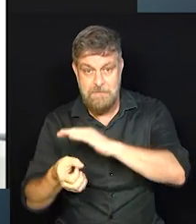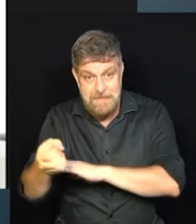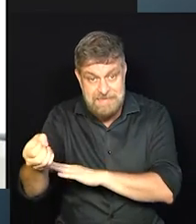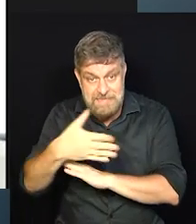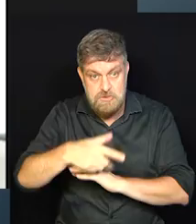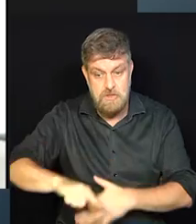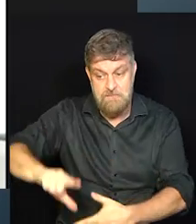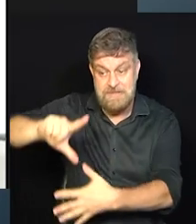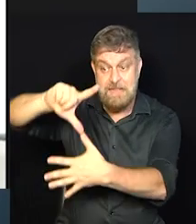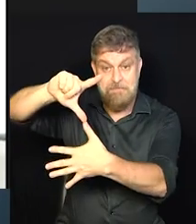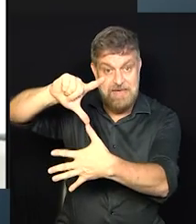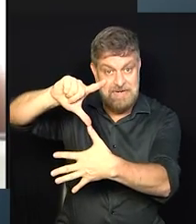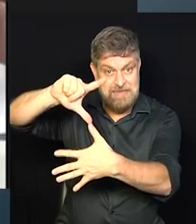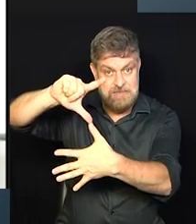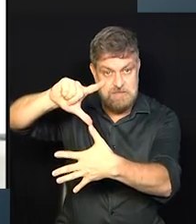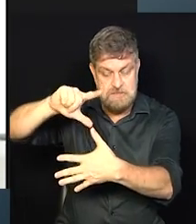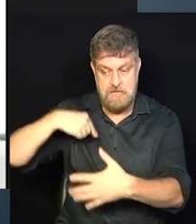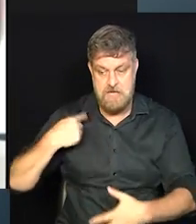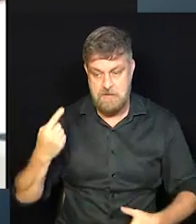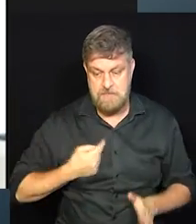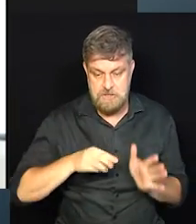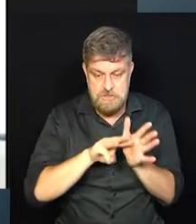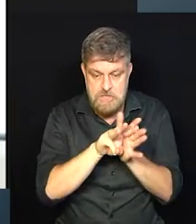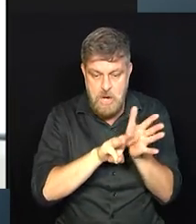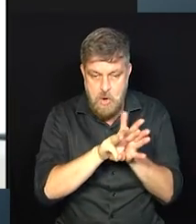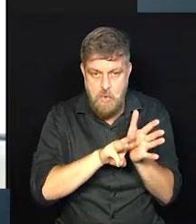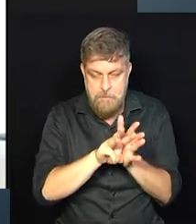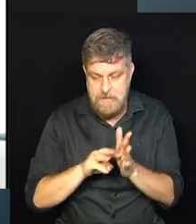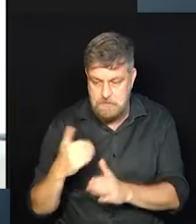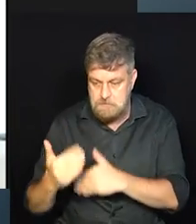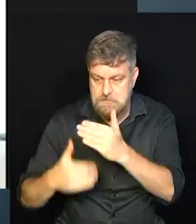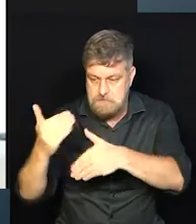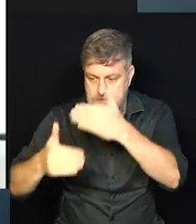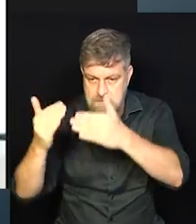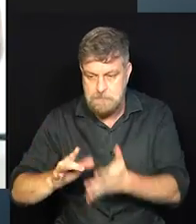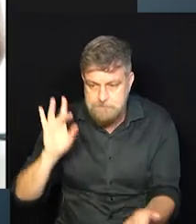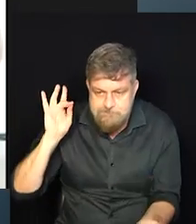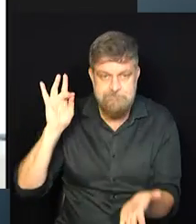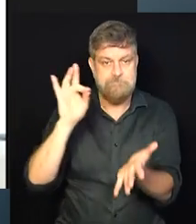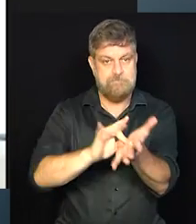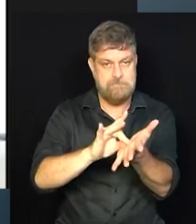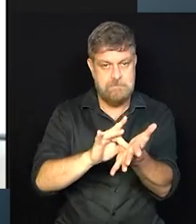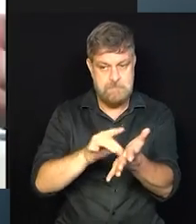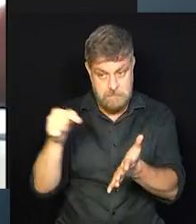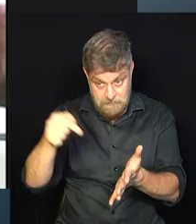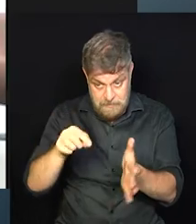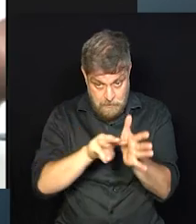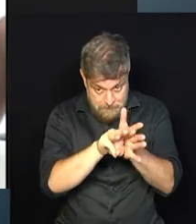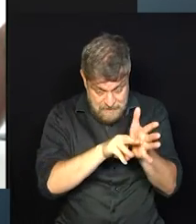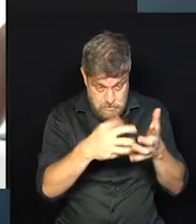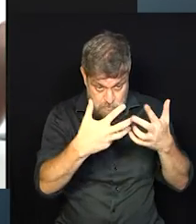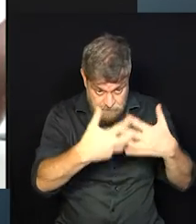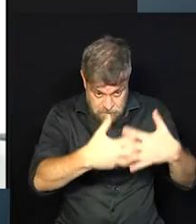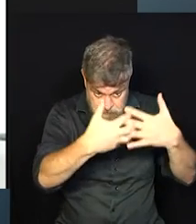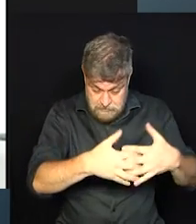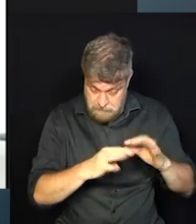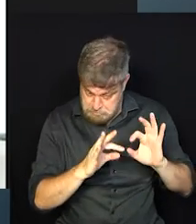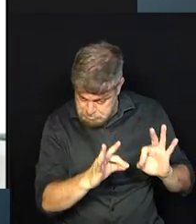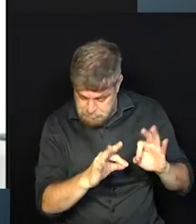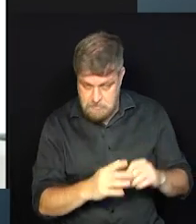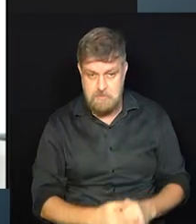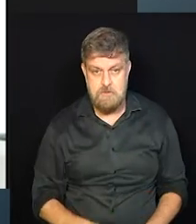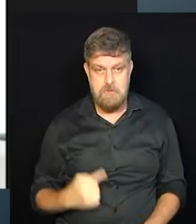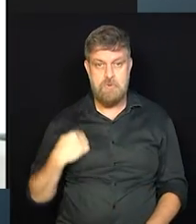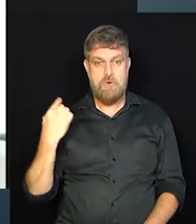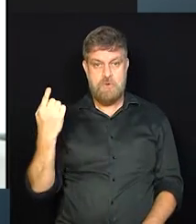da América Latina para desenvolver esse método e, de fato, validar se esse método funcionava ou não. E aí,